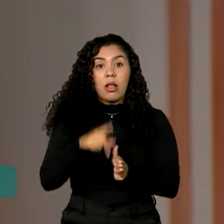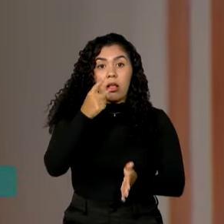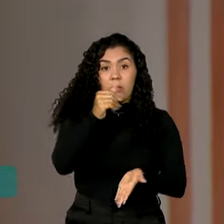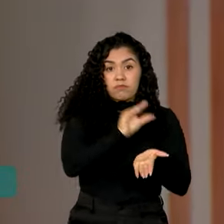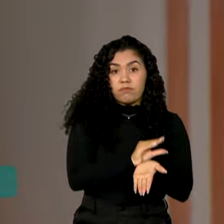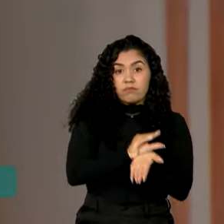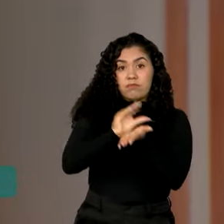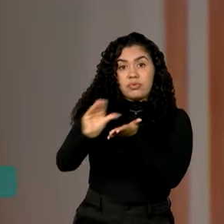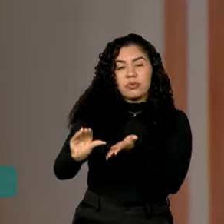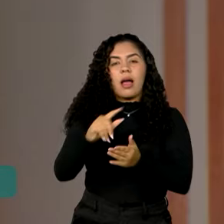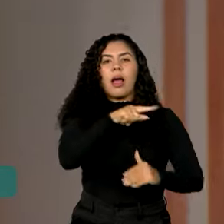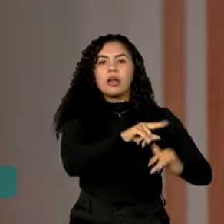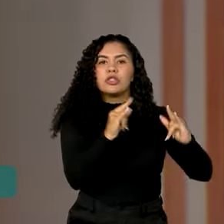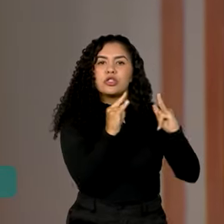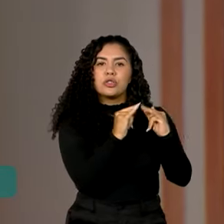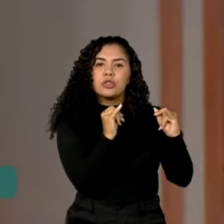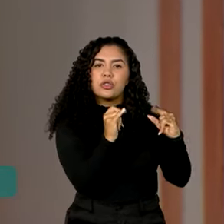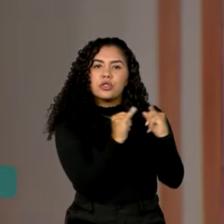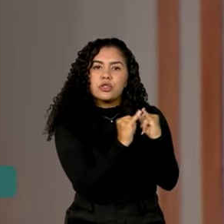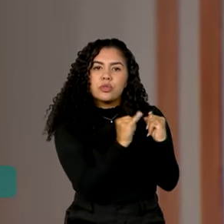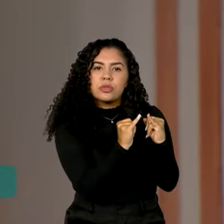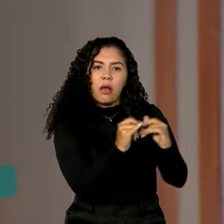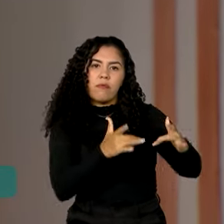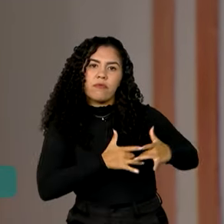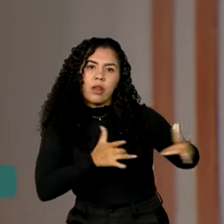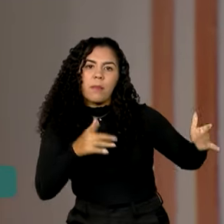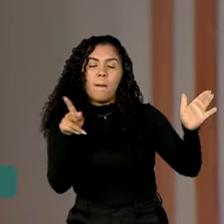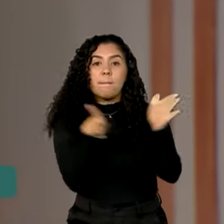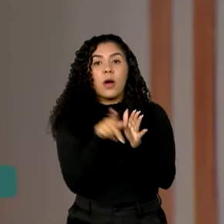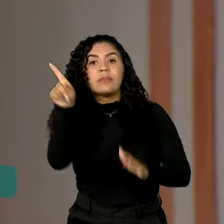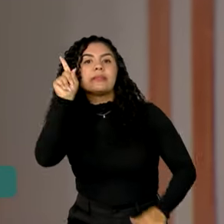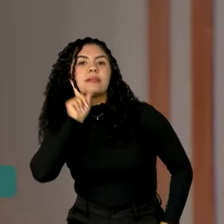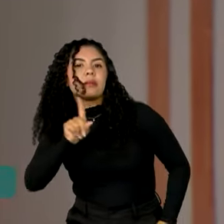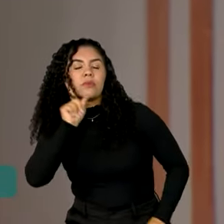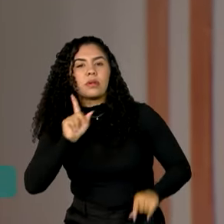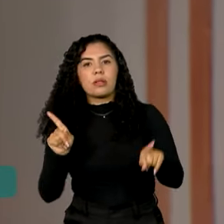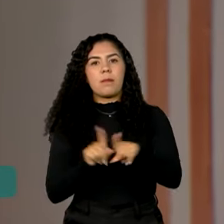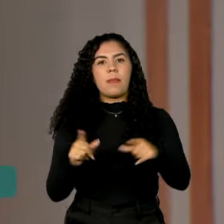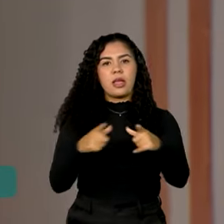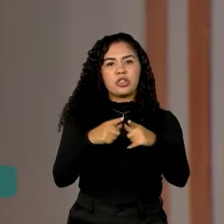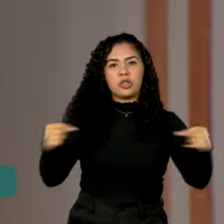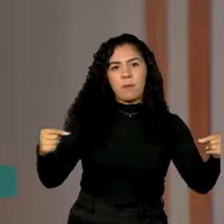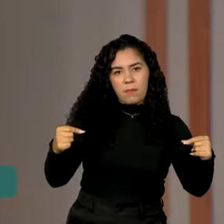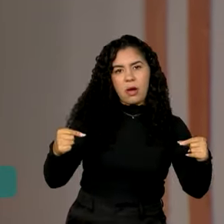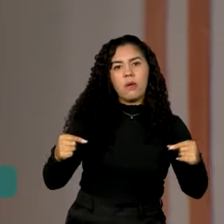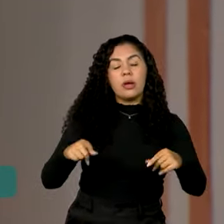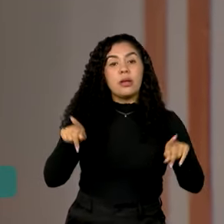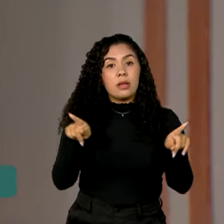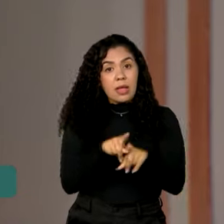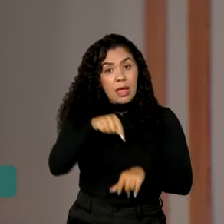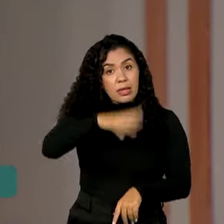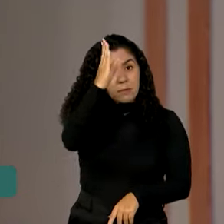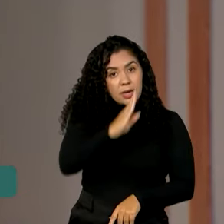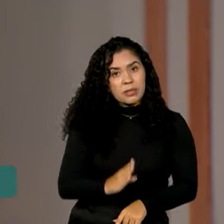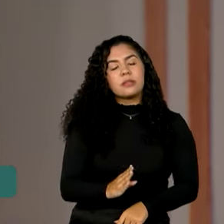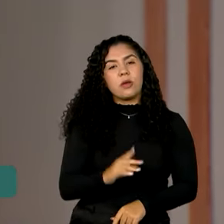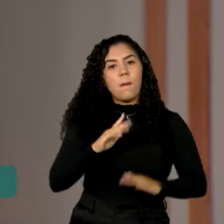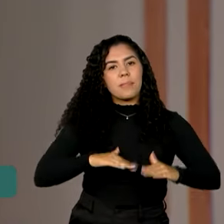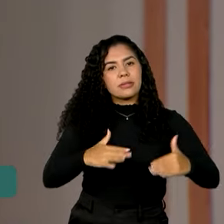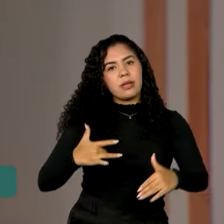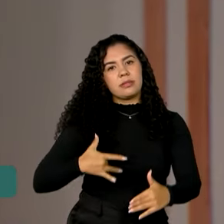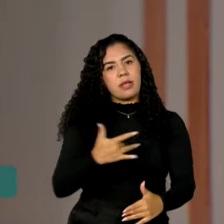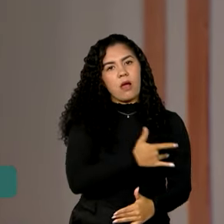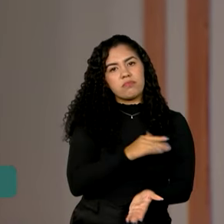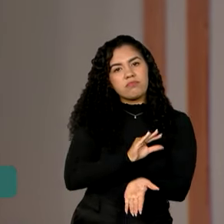entidades filantrópicas dos Estados Unidos e do Japão. E no Brasil, contam com investimentos do Ministério da Saúde. Caso o